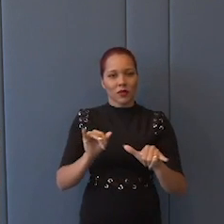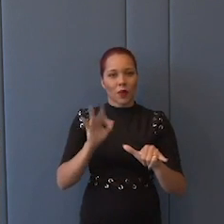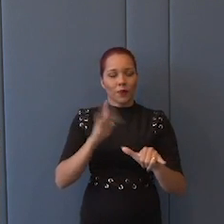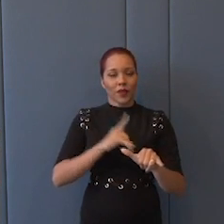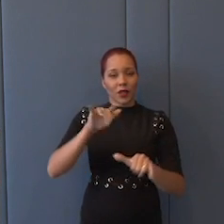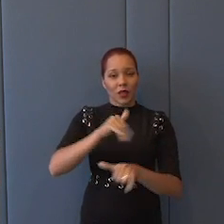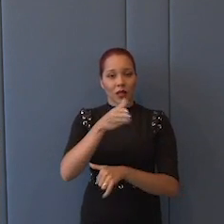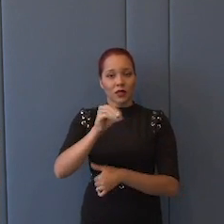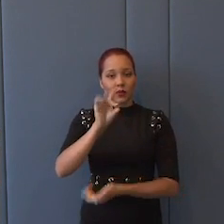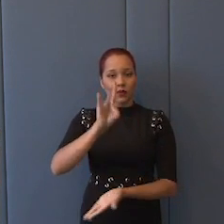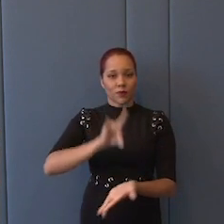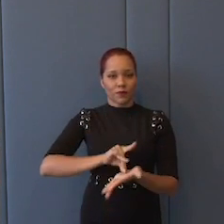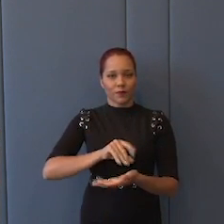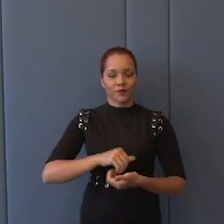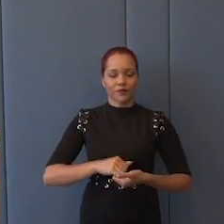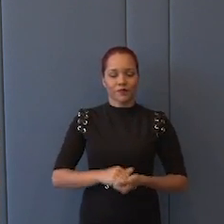concretas.